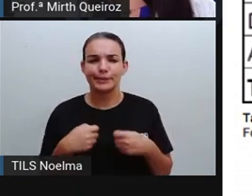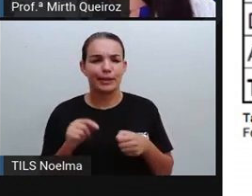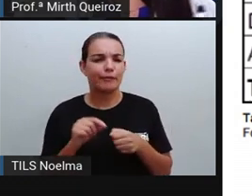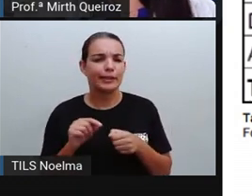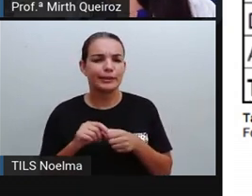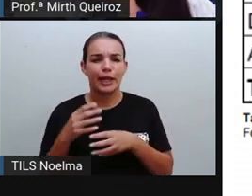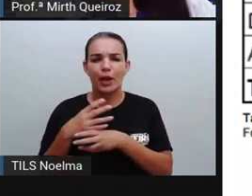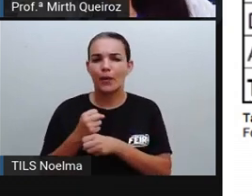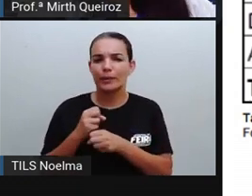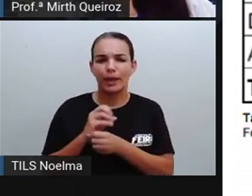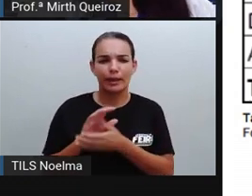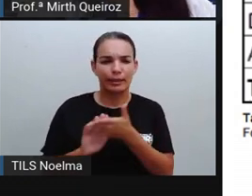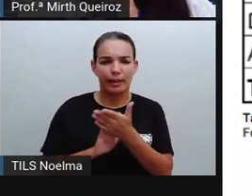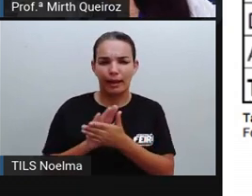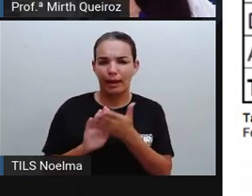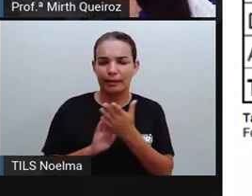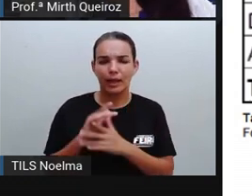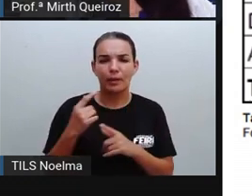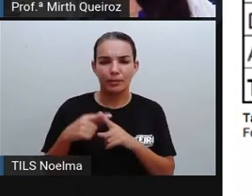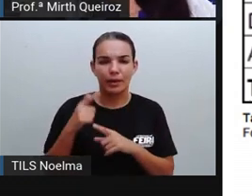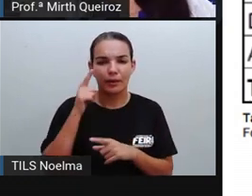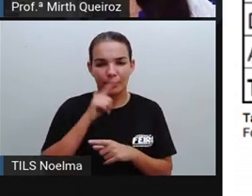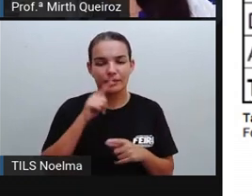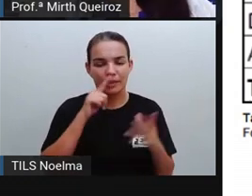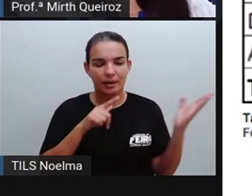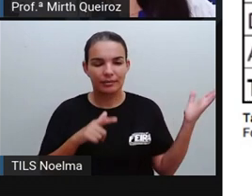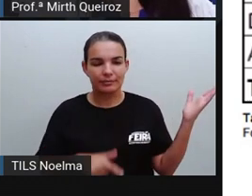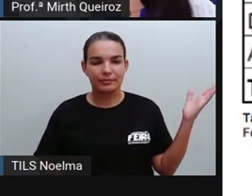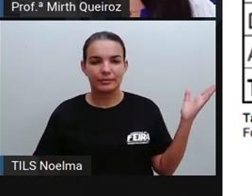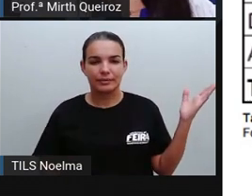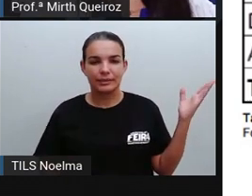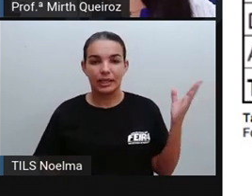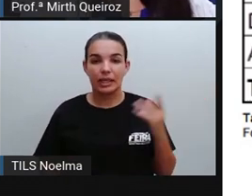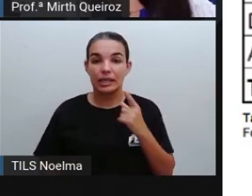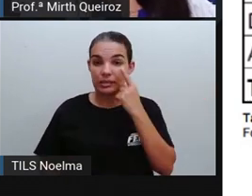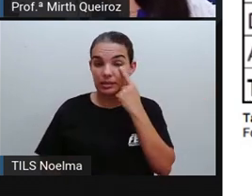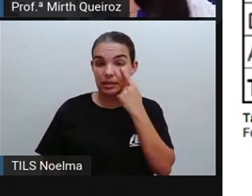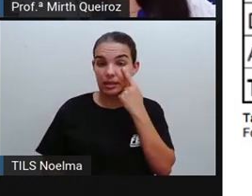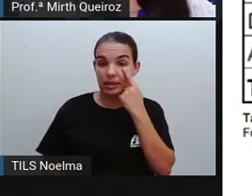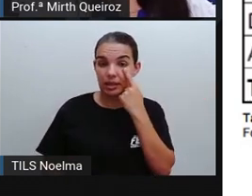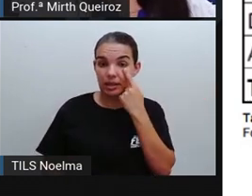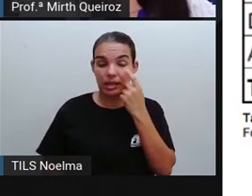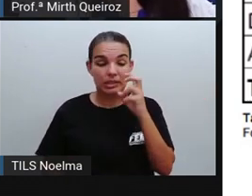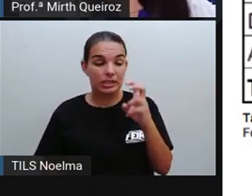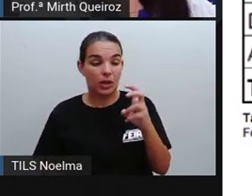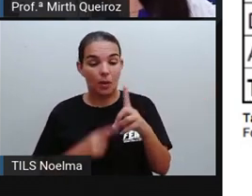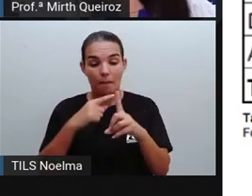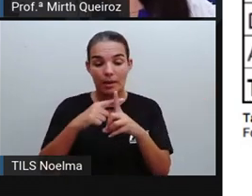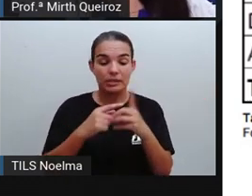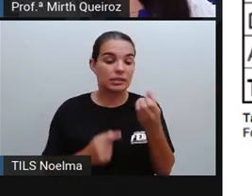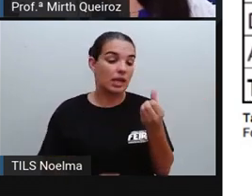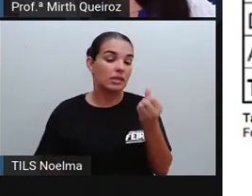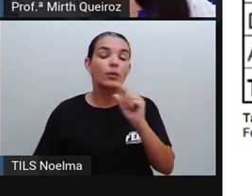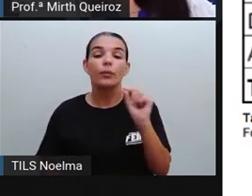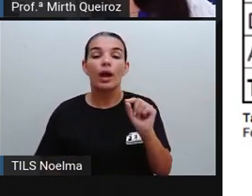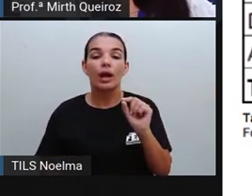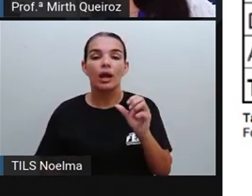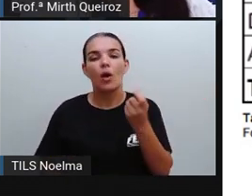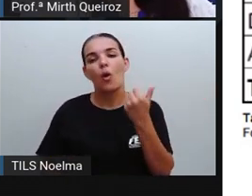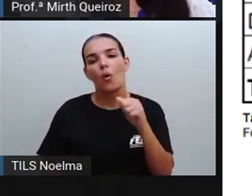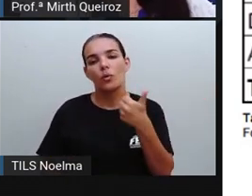uma conta que a gente consegue fazer mentalmente, né? 5 mais 6 aí, nós temos quanto?